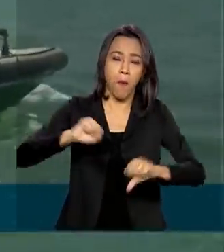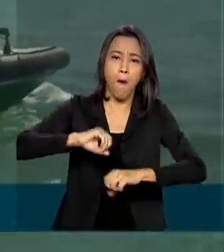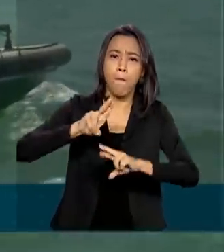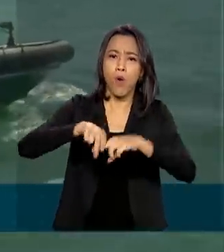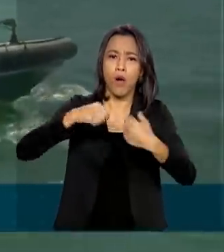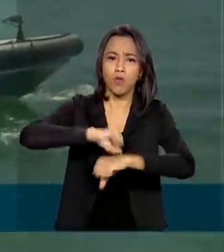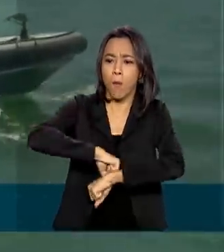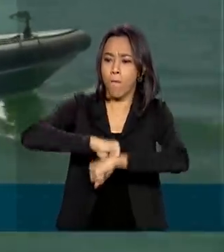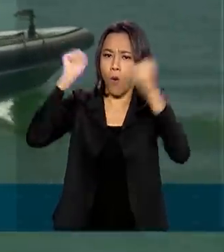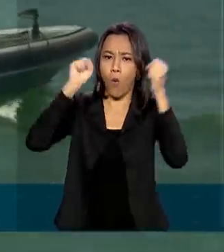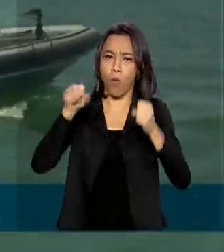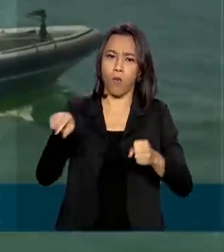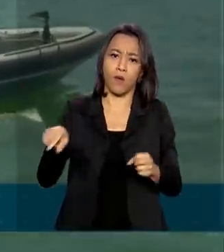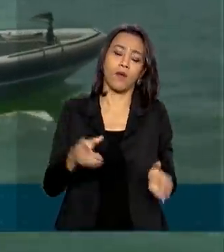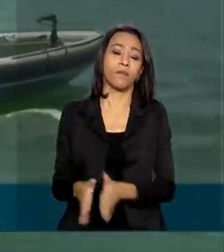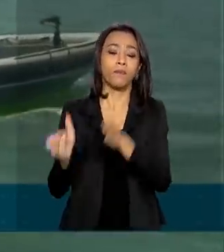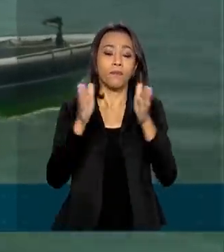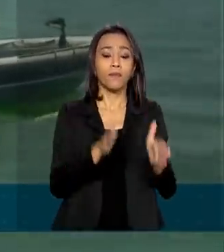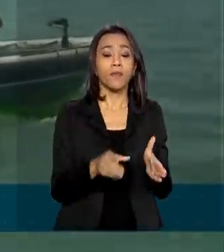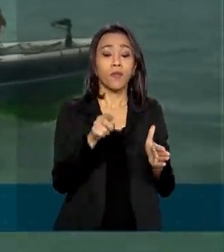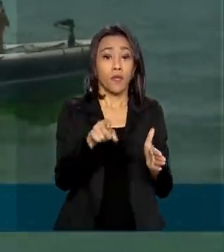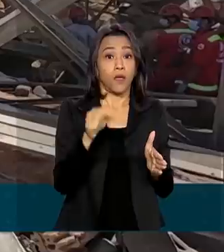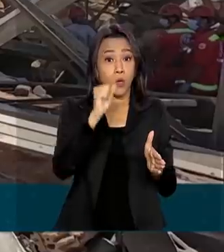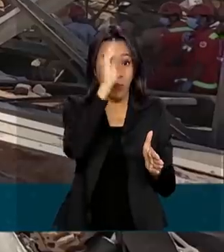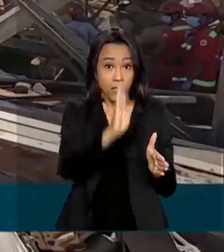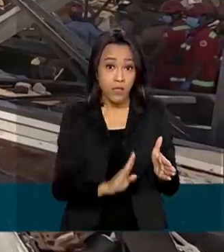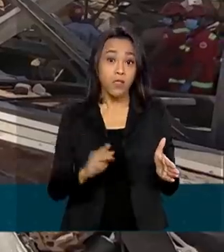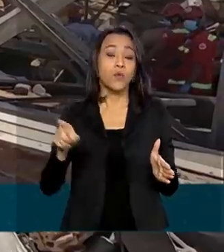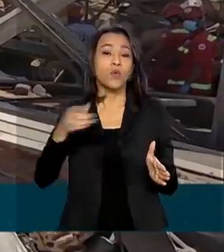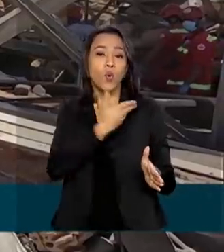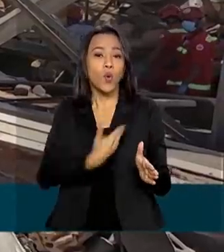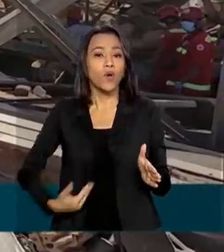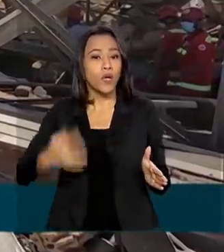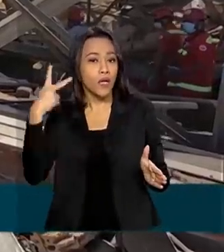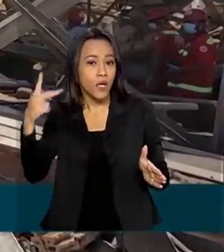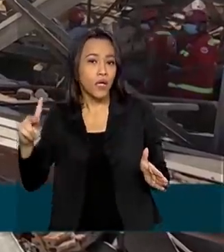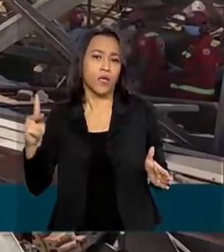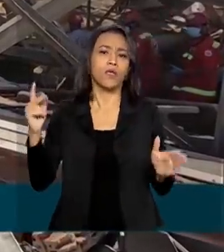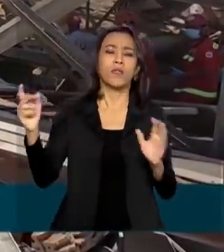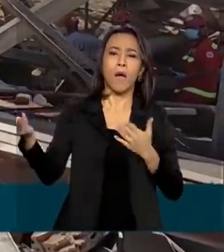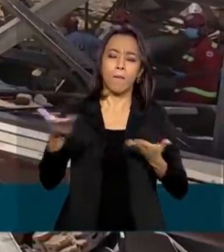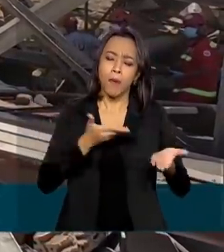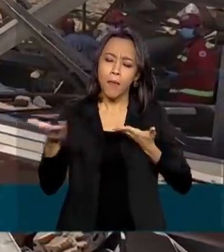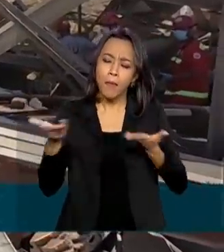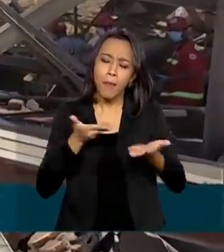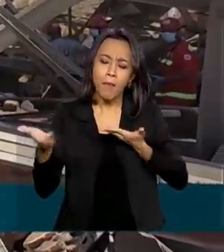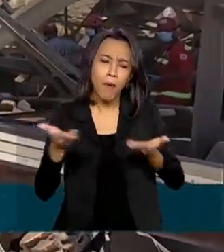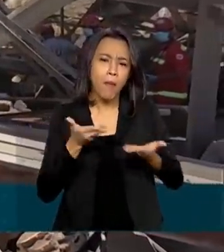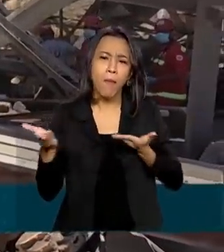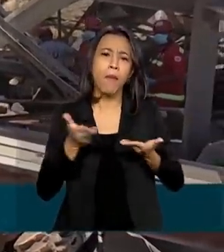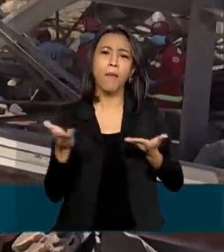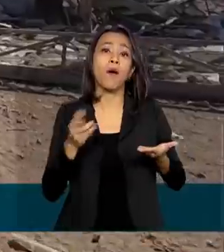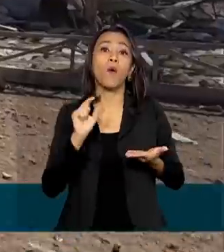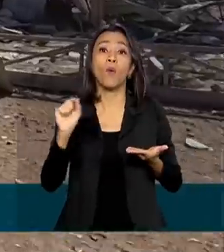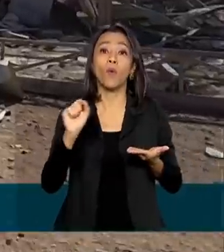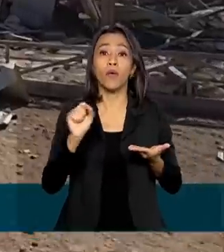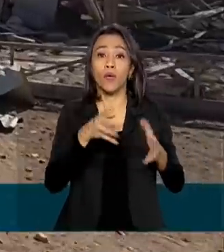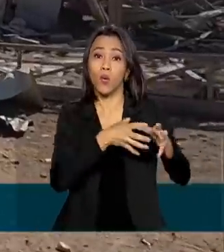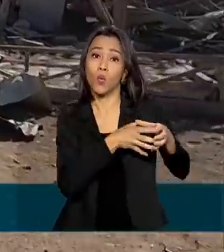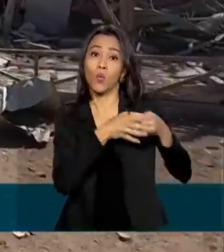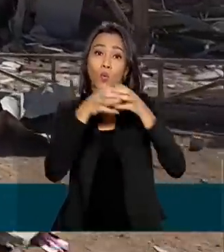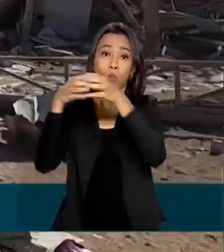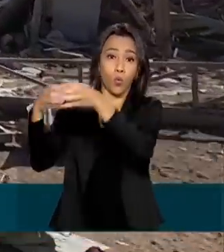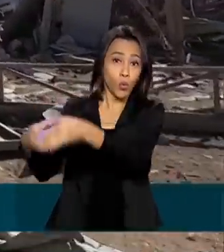brasileiro também discute com o governo libanês o envio de uma equipe de especialistas ao Líbano para ajudar nas